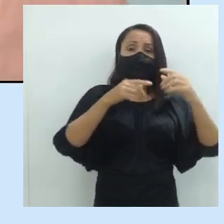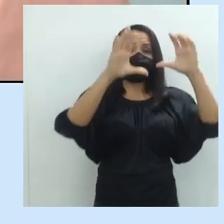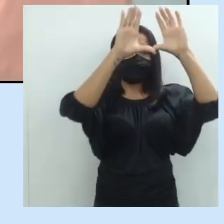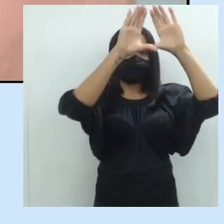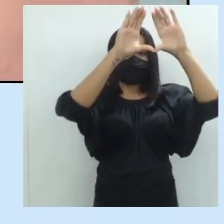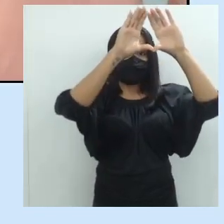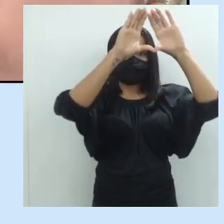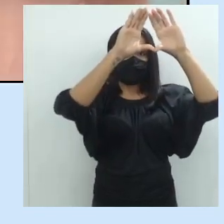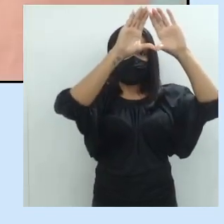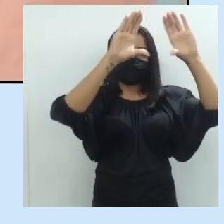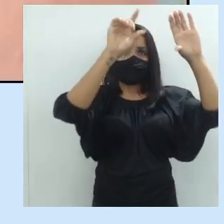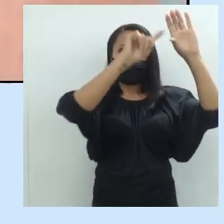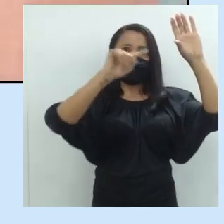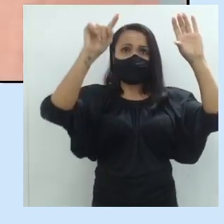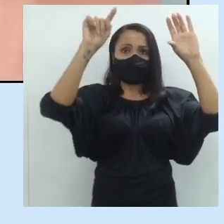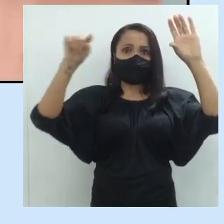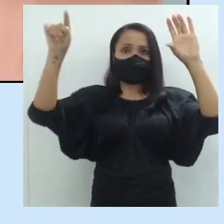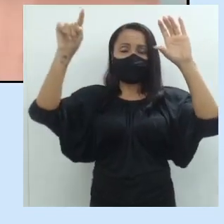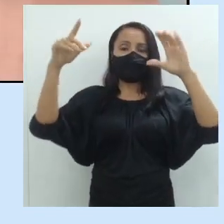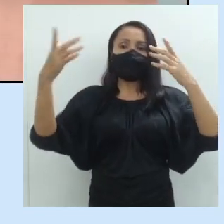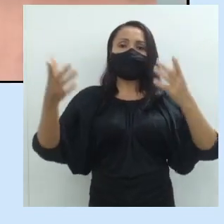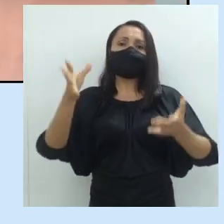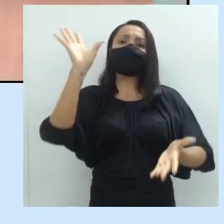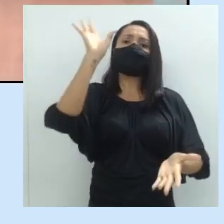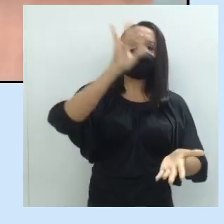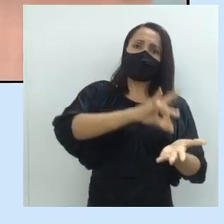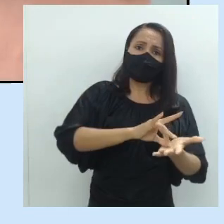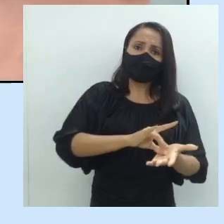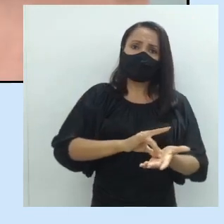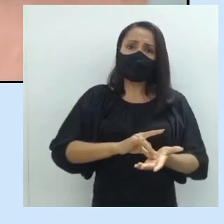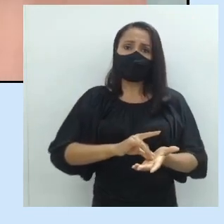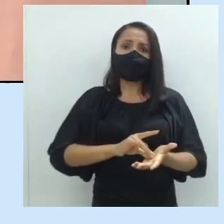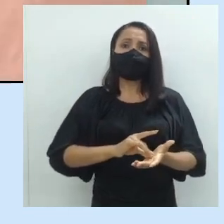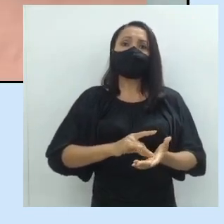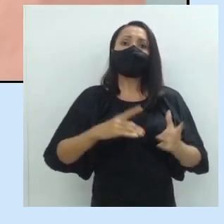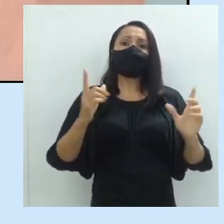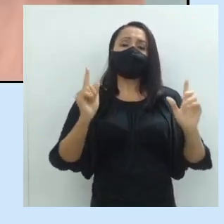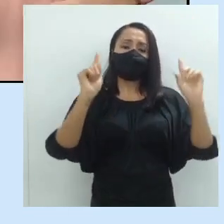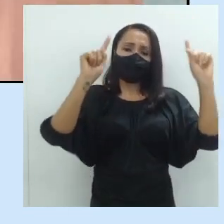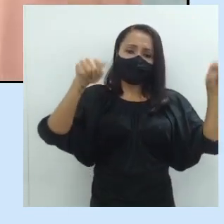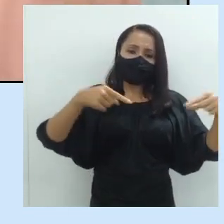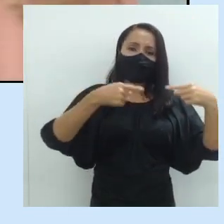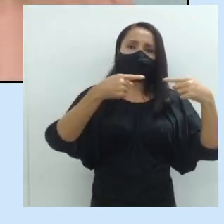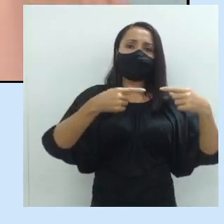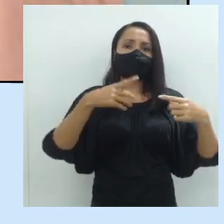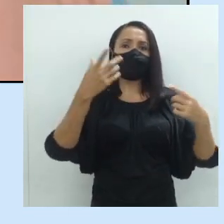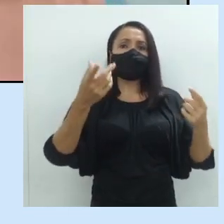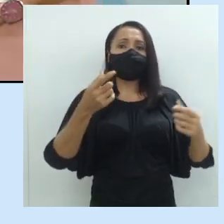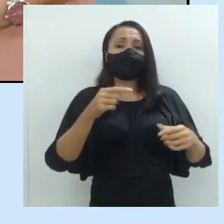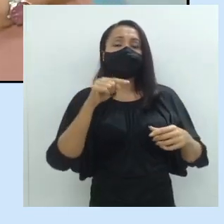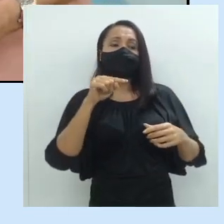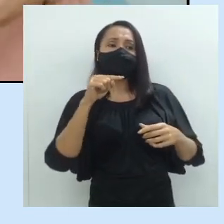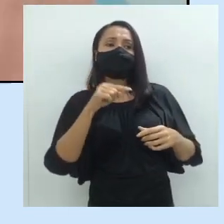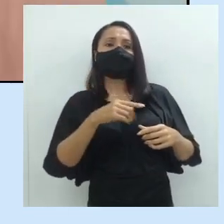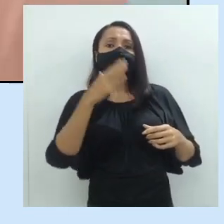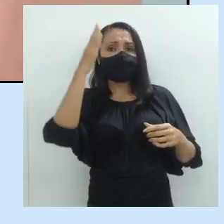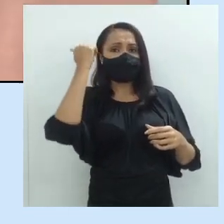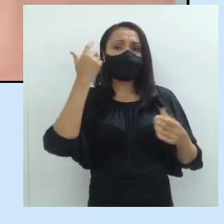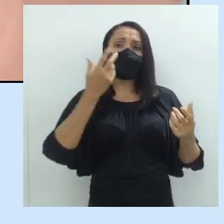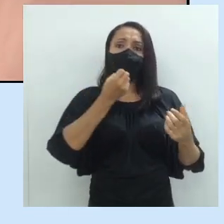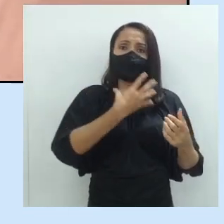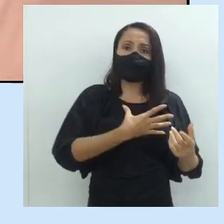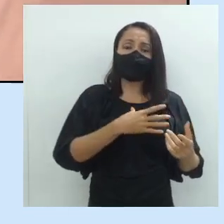está mostrando que ele está confirmando o conflito, porque ele é quem sabe o que é bom para a humanidade. E o